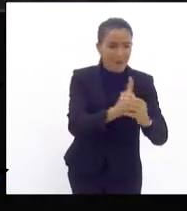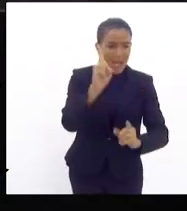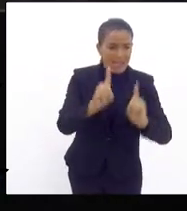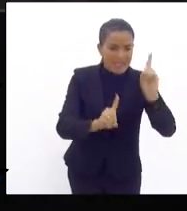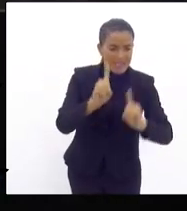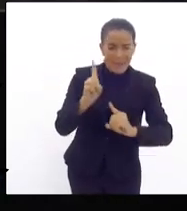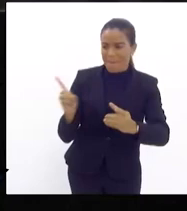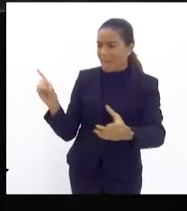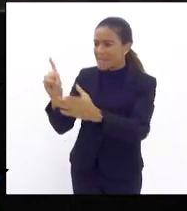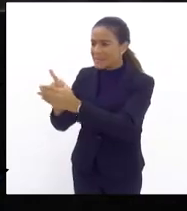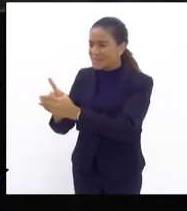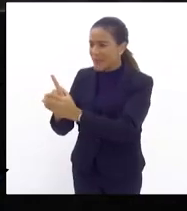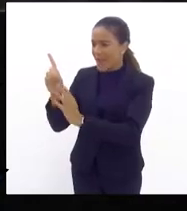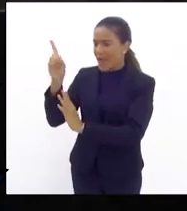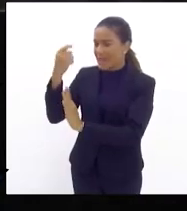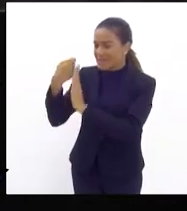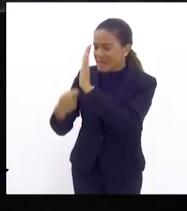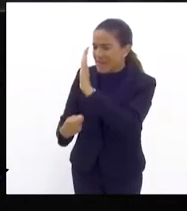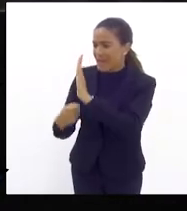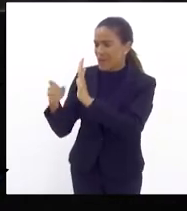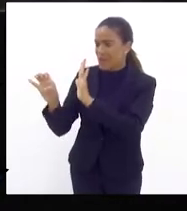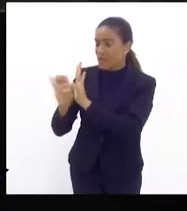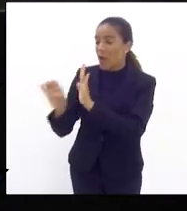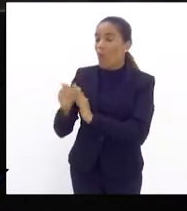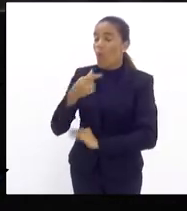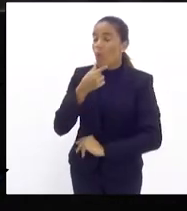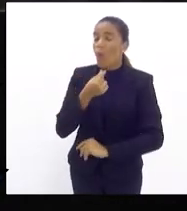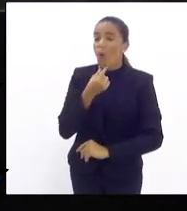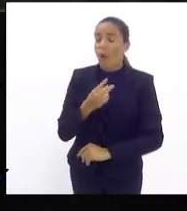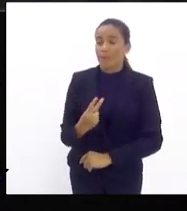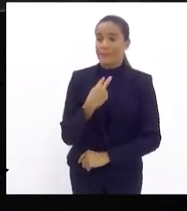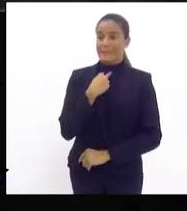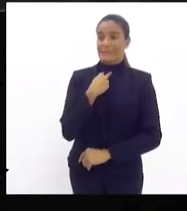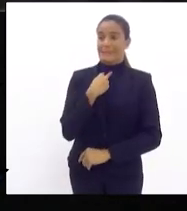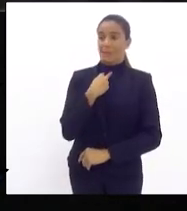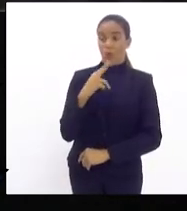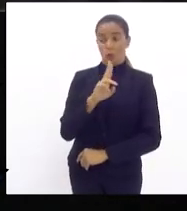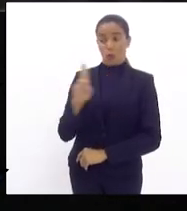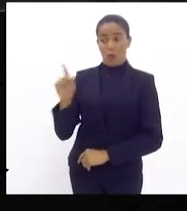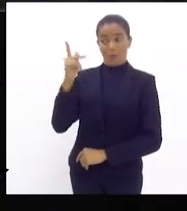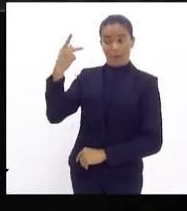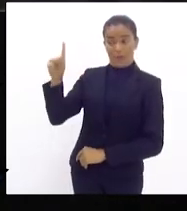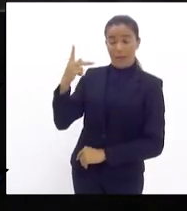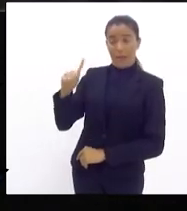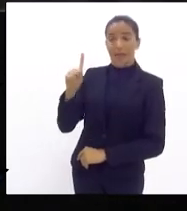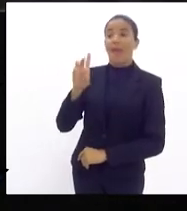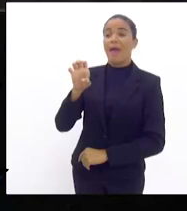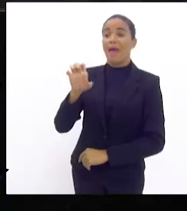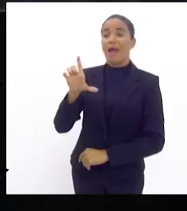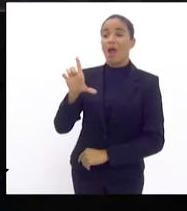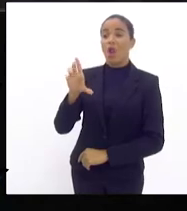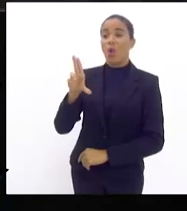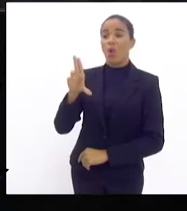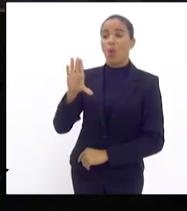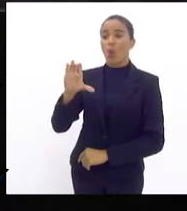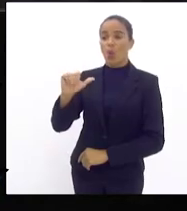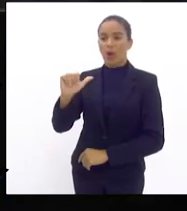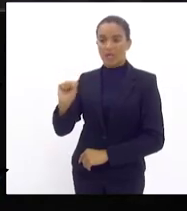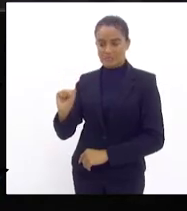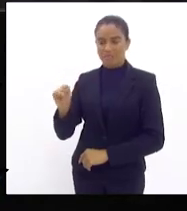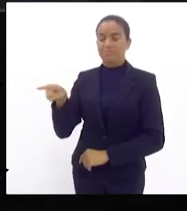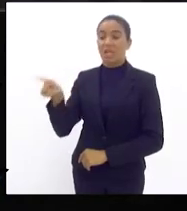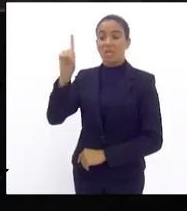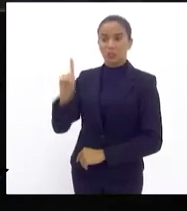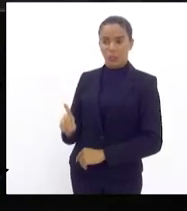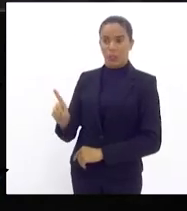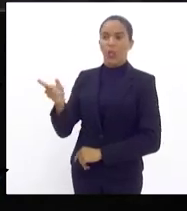elaboração da IGUAR e o rapaz não soube responder o nome dele é Lucas ele é diretor operacional e